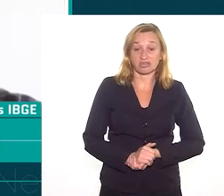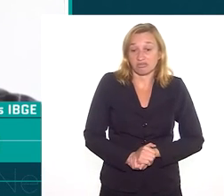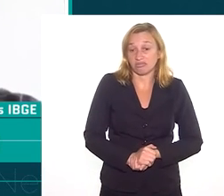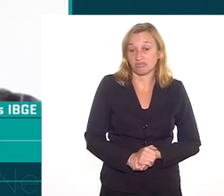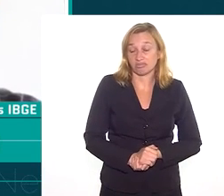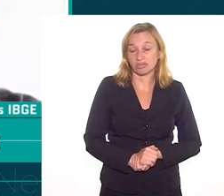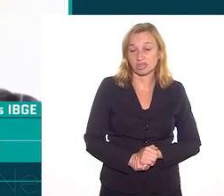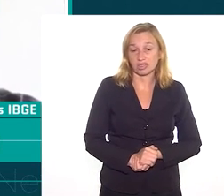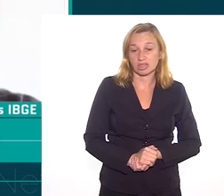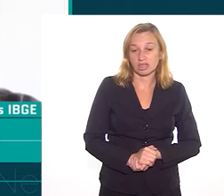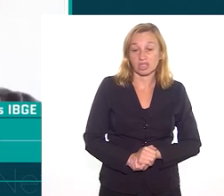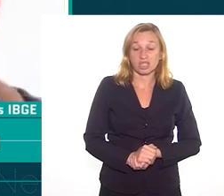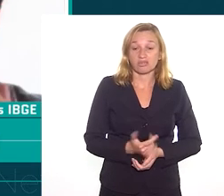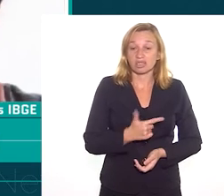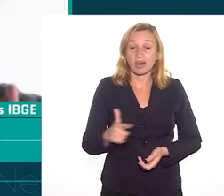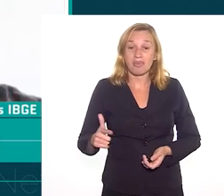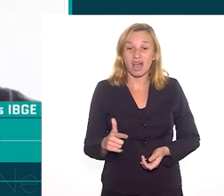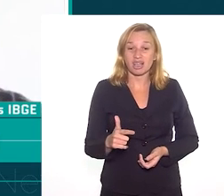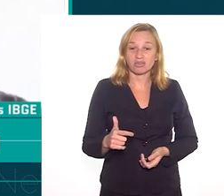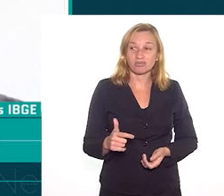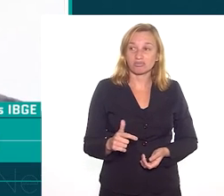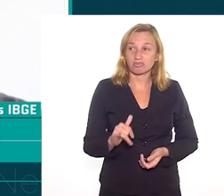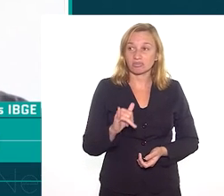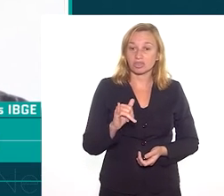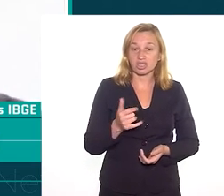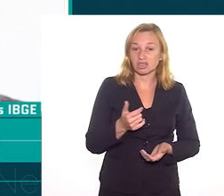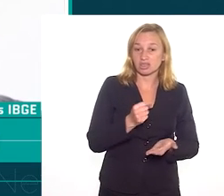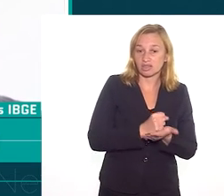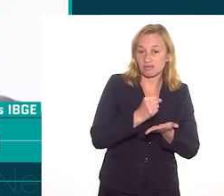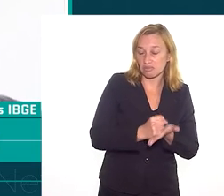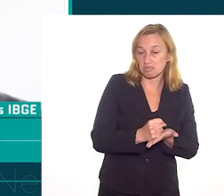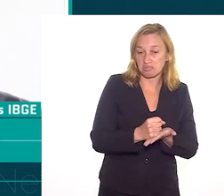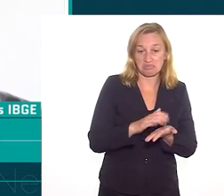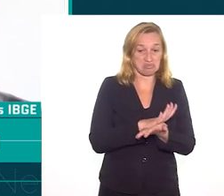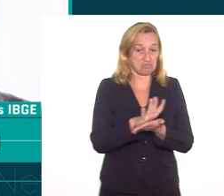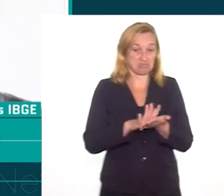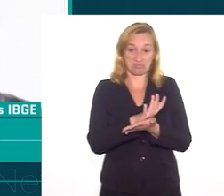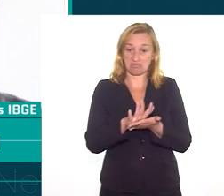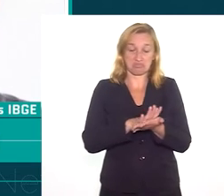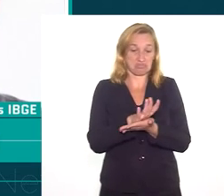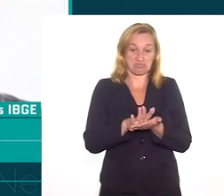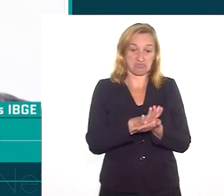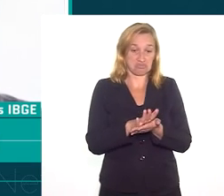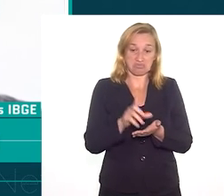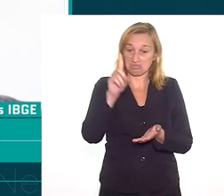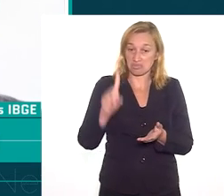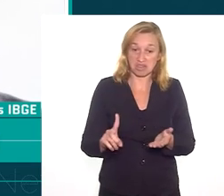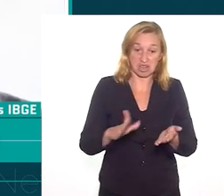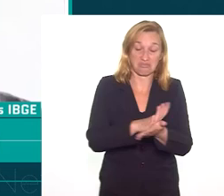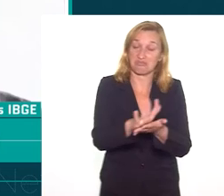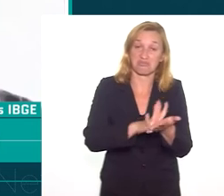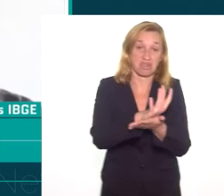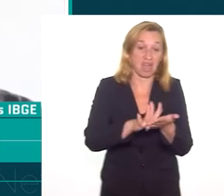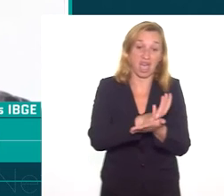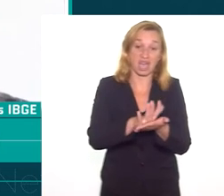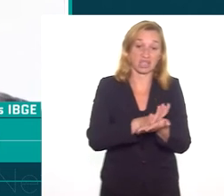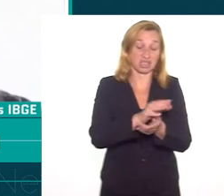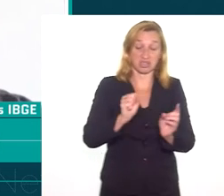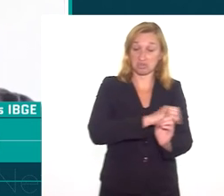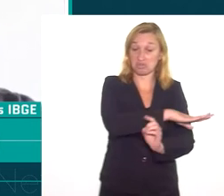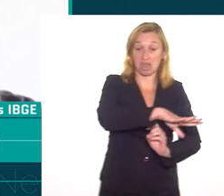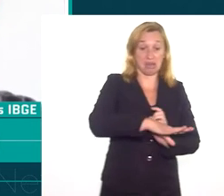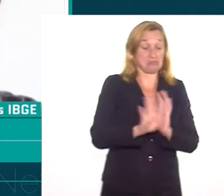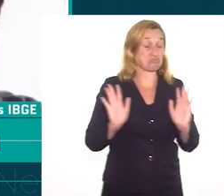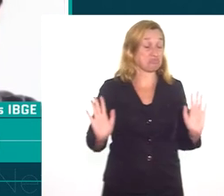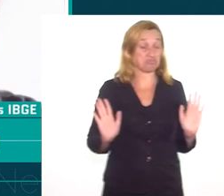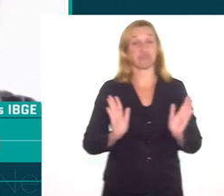em grande parte são informais, não pagam, não garantem os